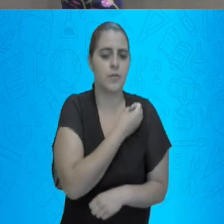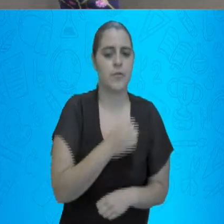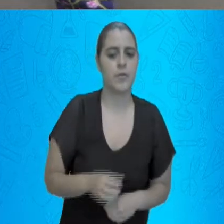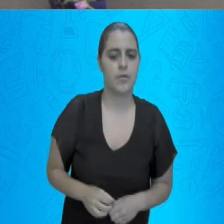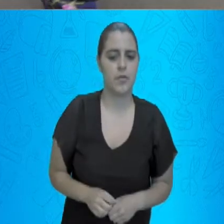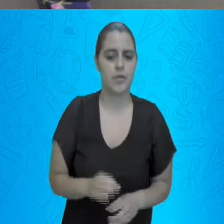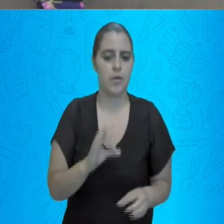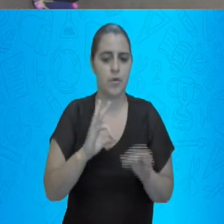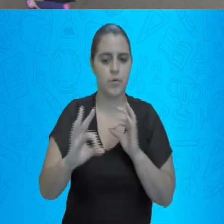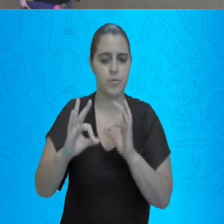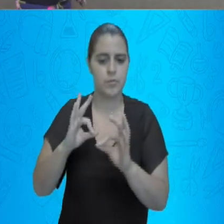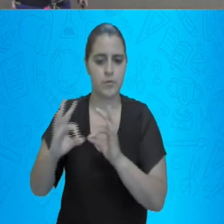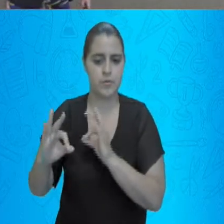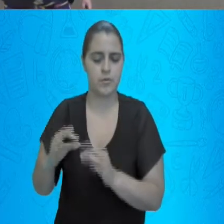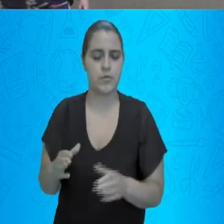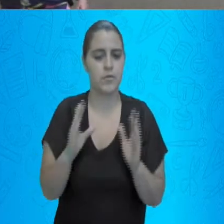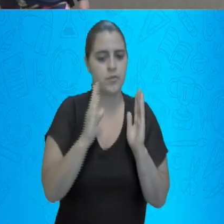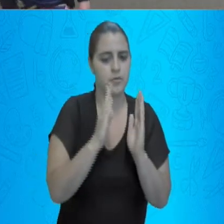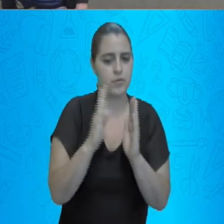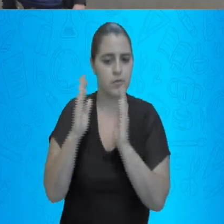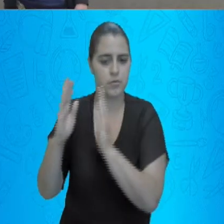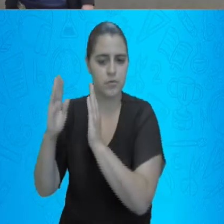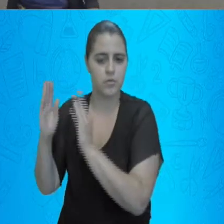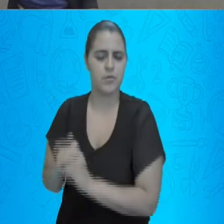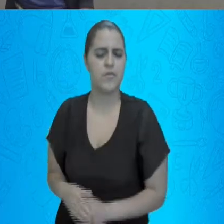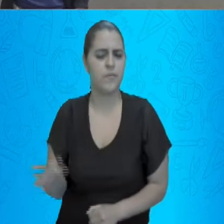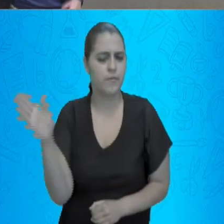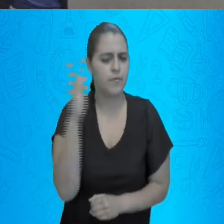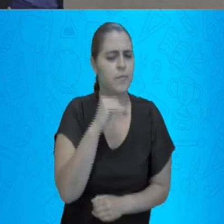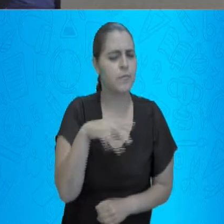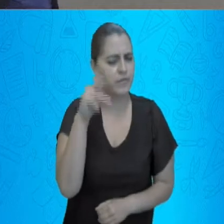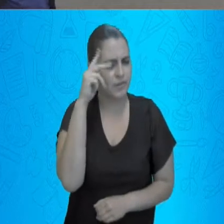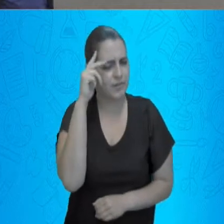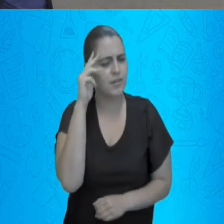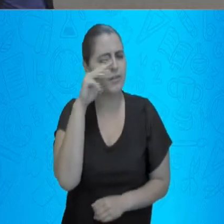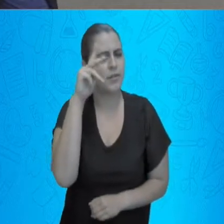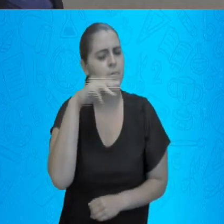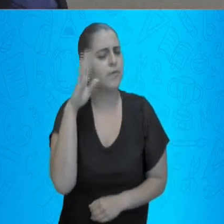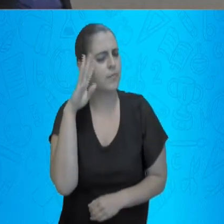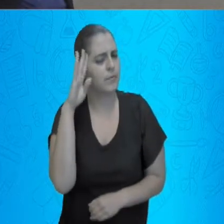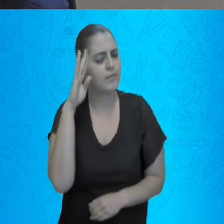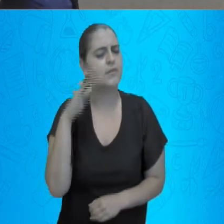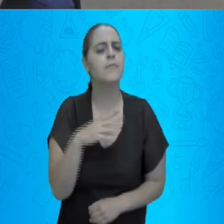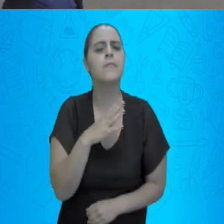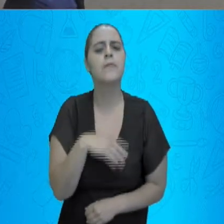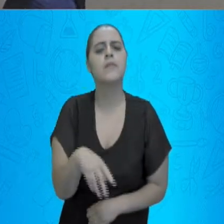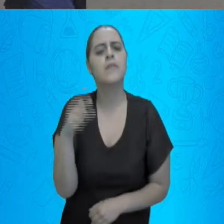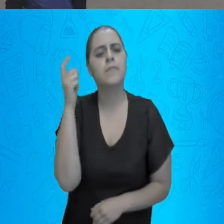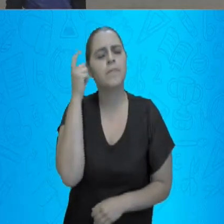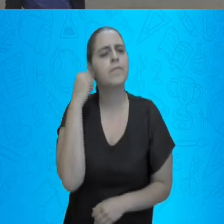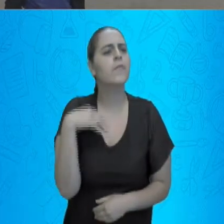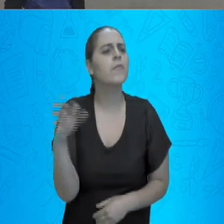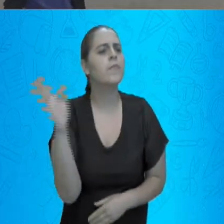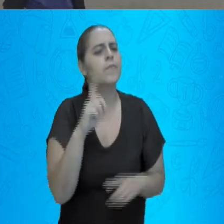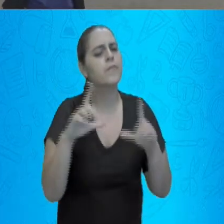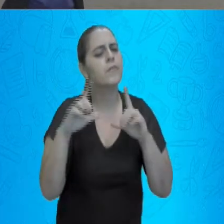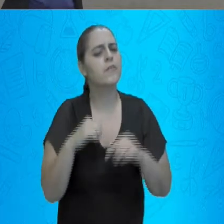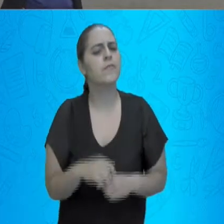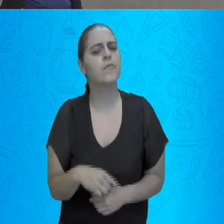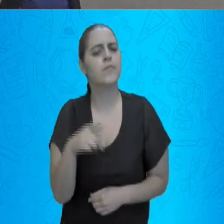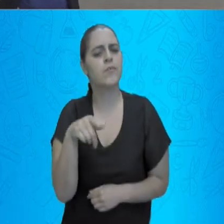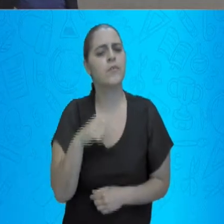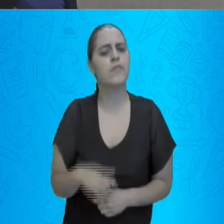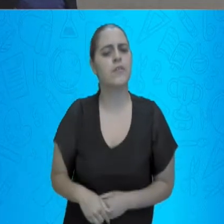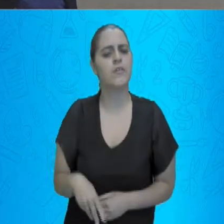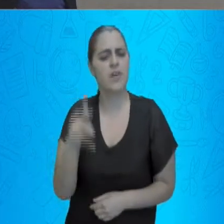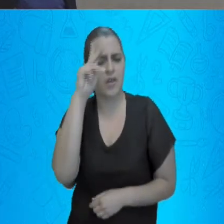devida ordem. Vem comigo aqui só para a gente entender o que o slide está querendo dizer. Vocês